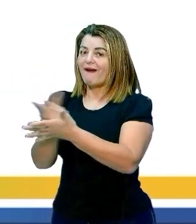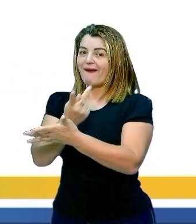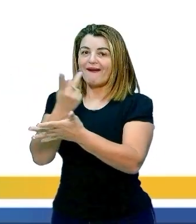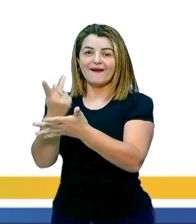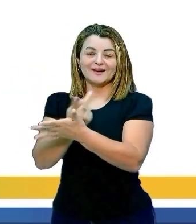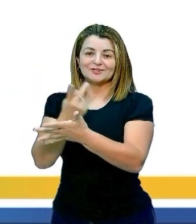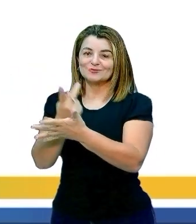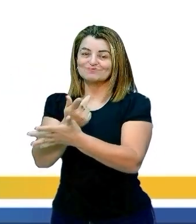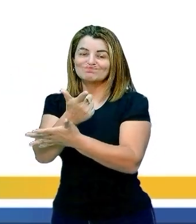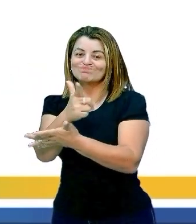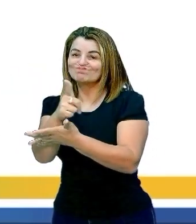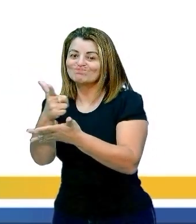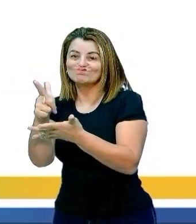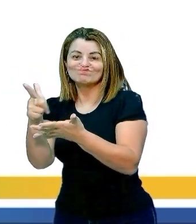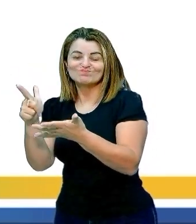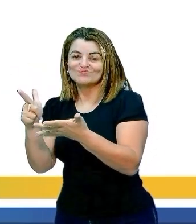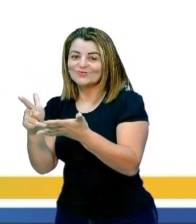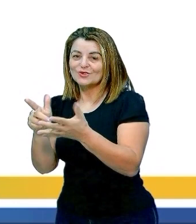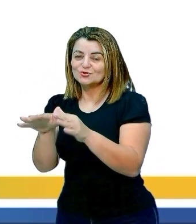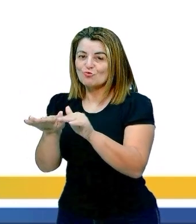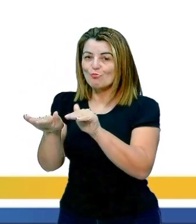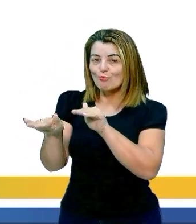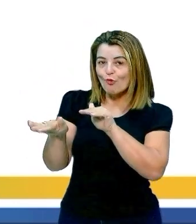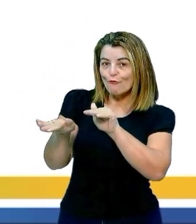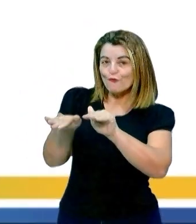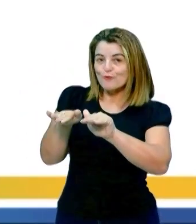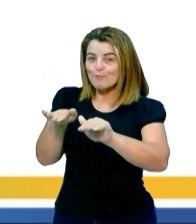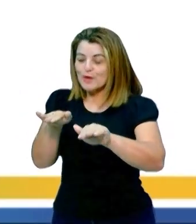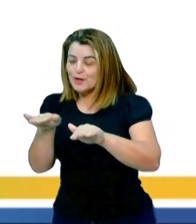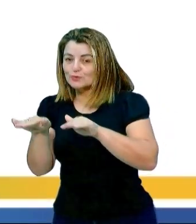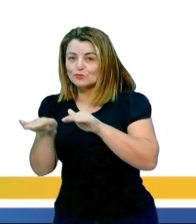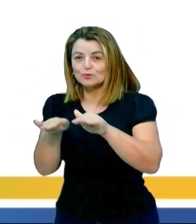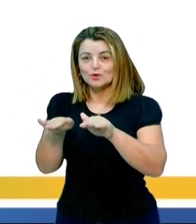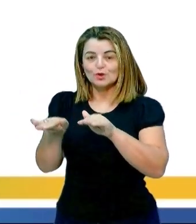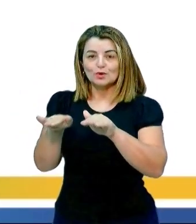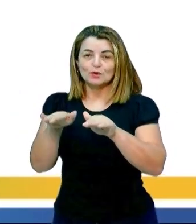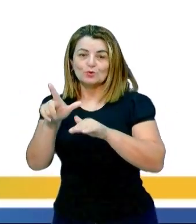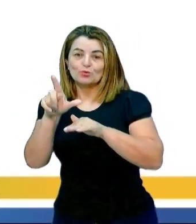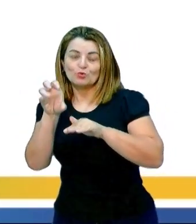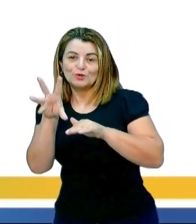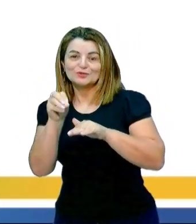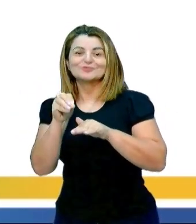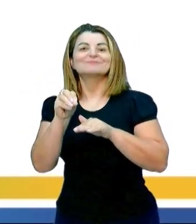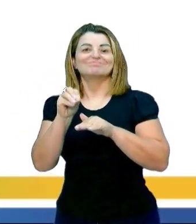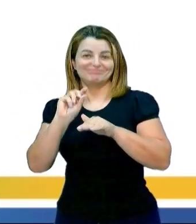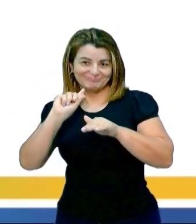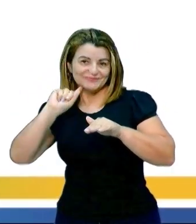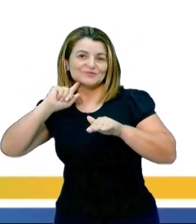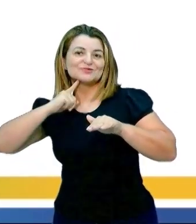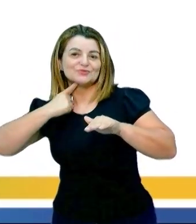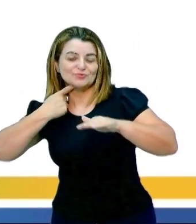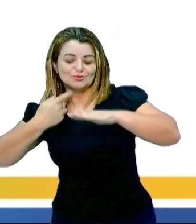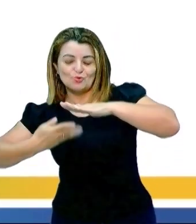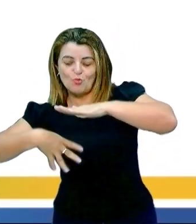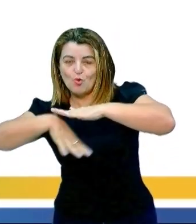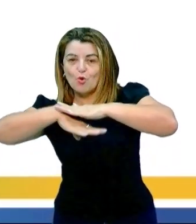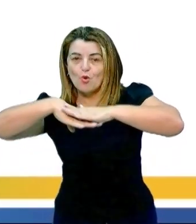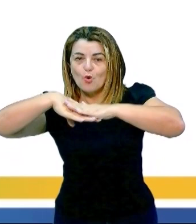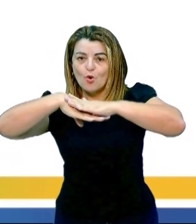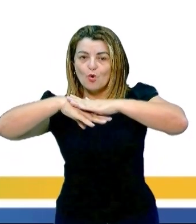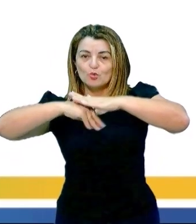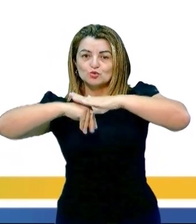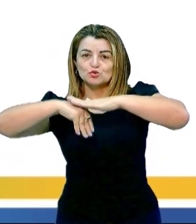estava havendo o devido movimento desse lixo. Então, ele contaminou o solo. Ah, então,